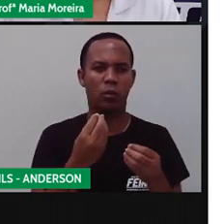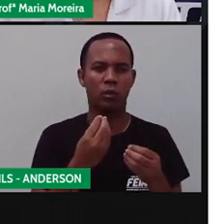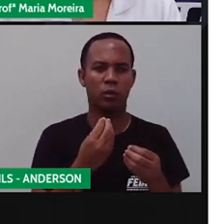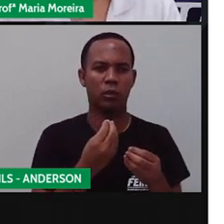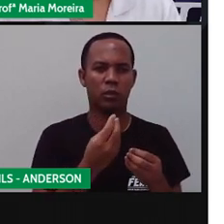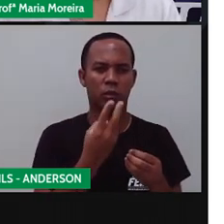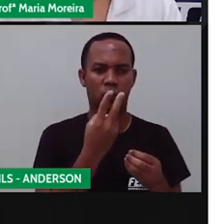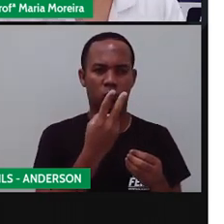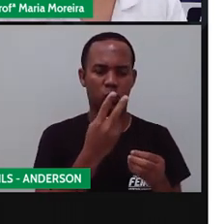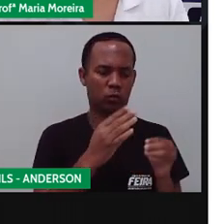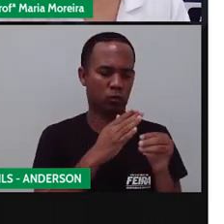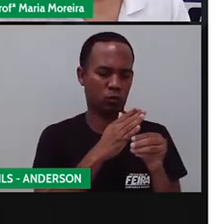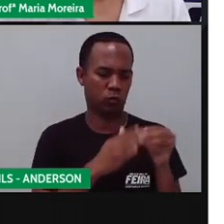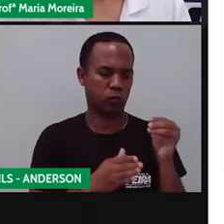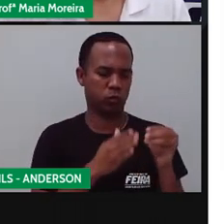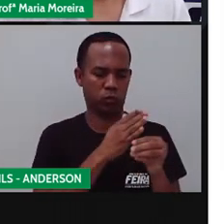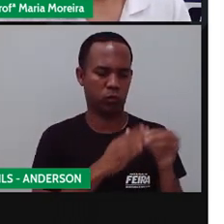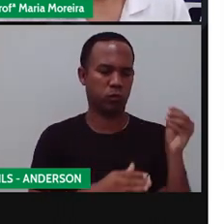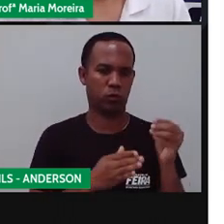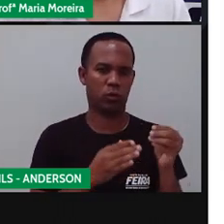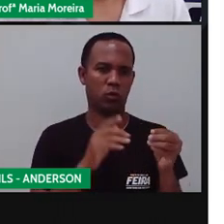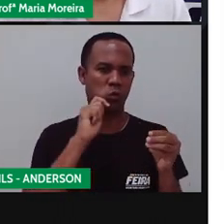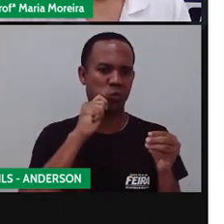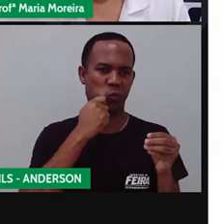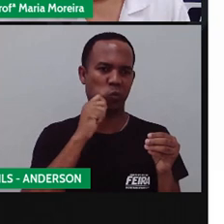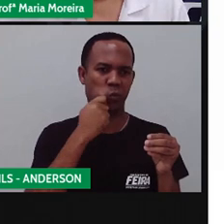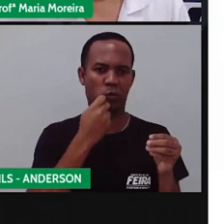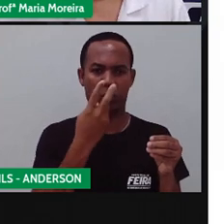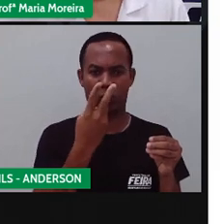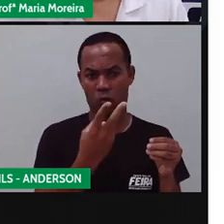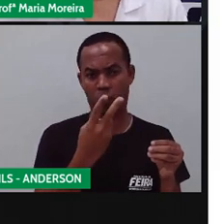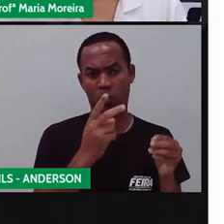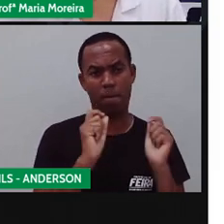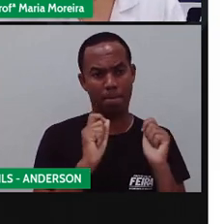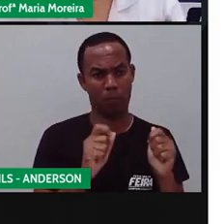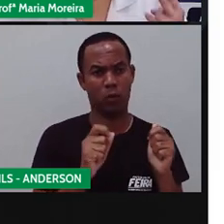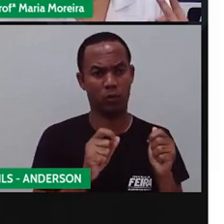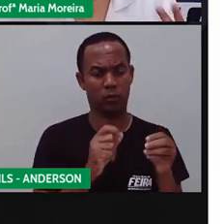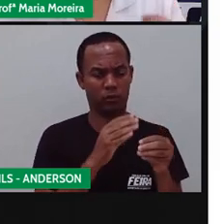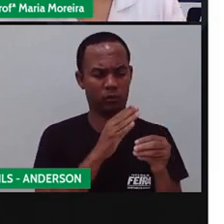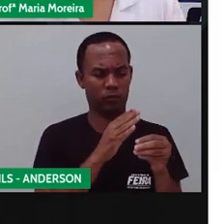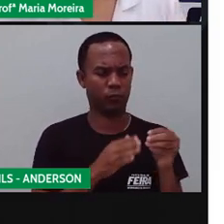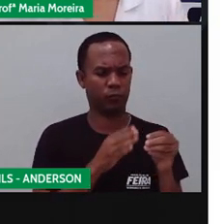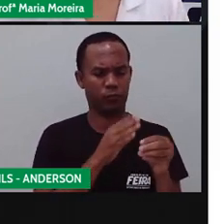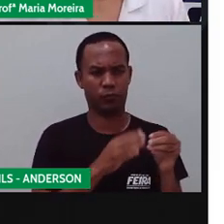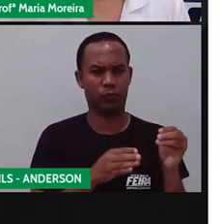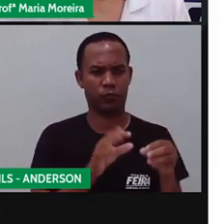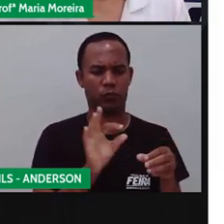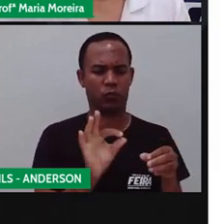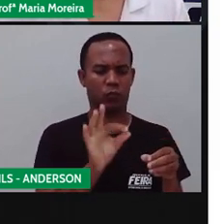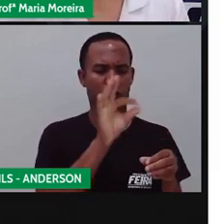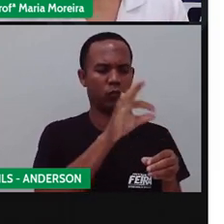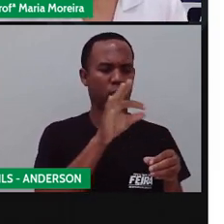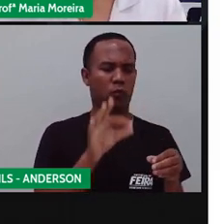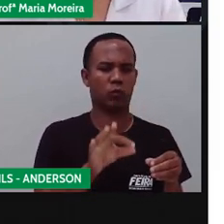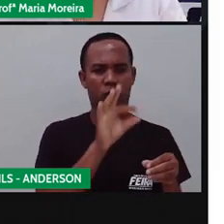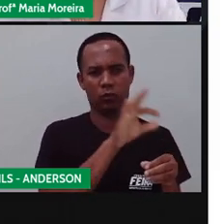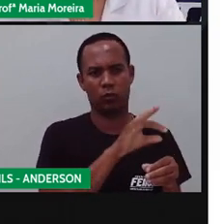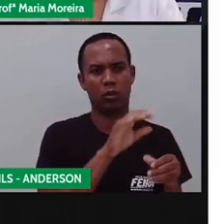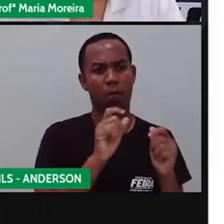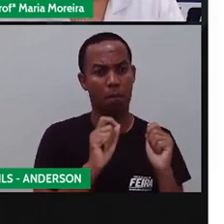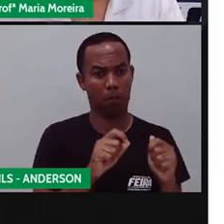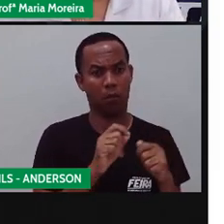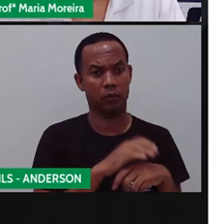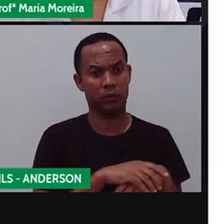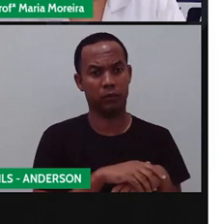duas rodelas de um limão. Não posso? Posso. Então, eu estou utilizando o quê? Unidade. É isso? Duas